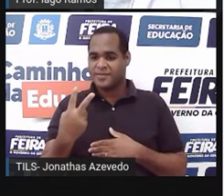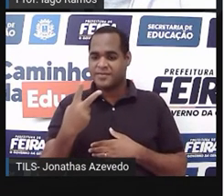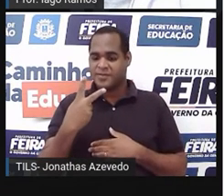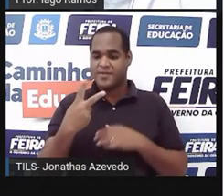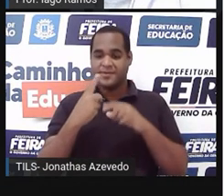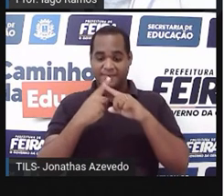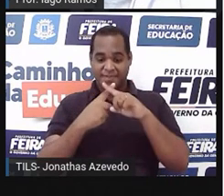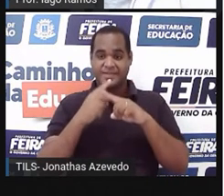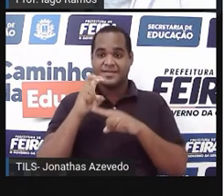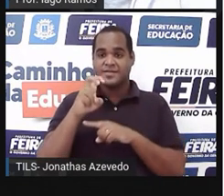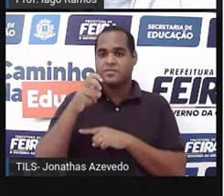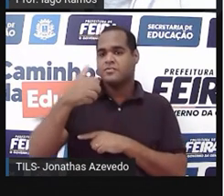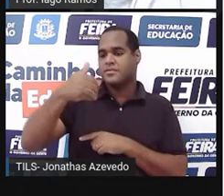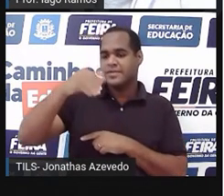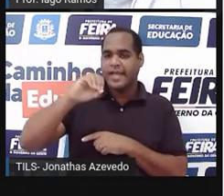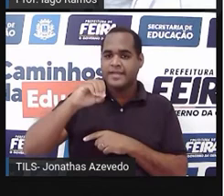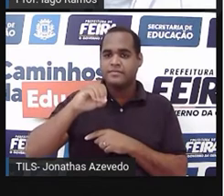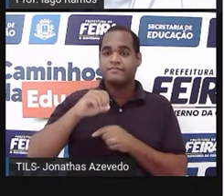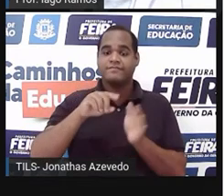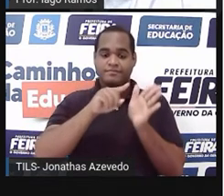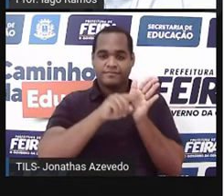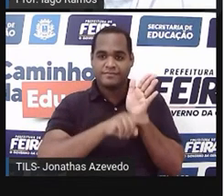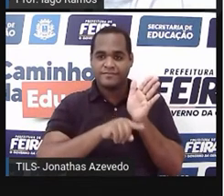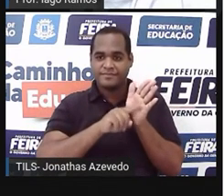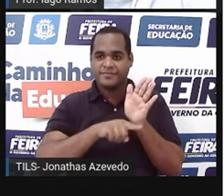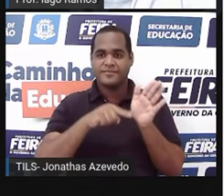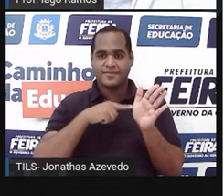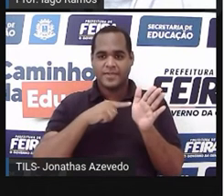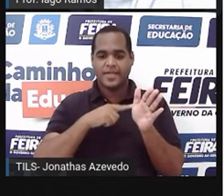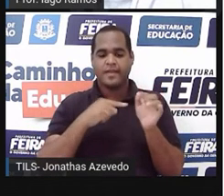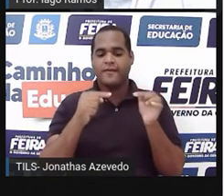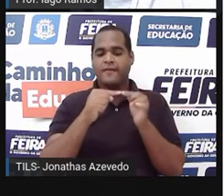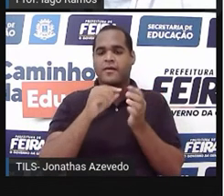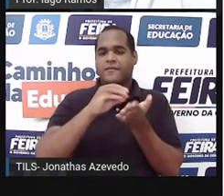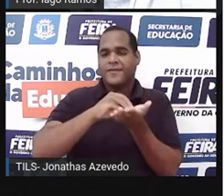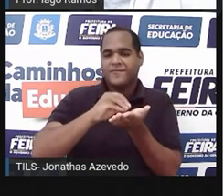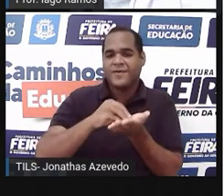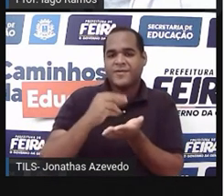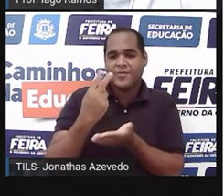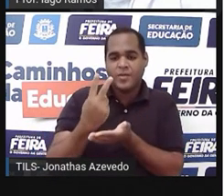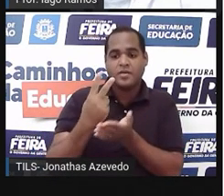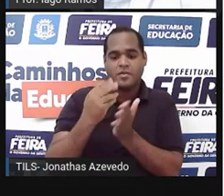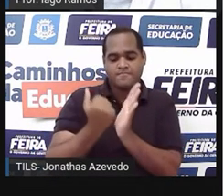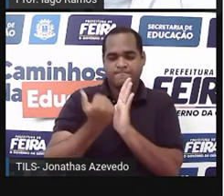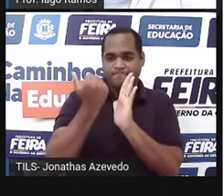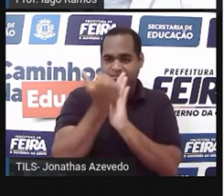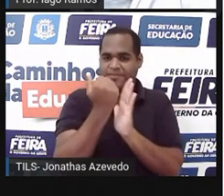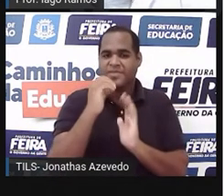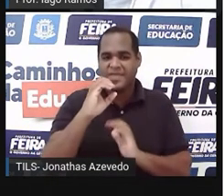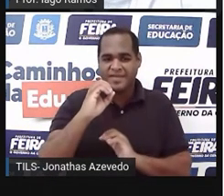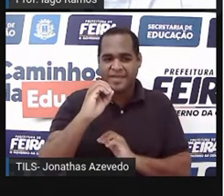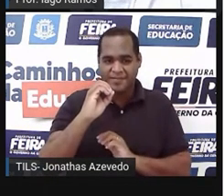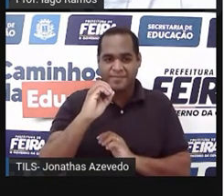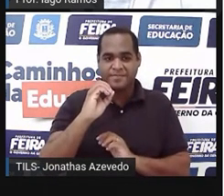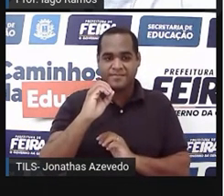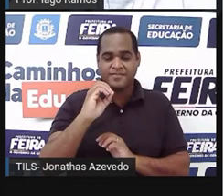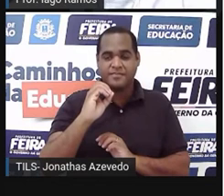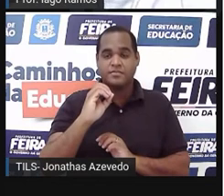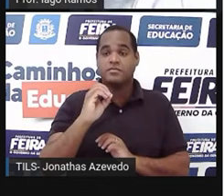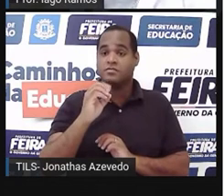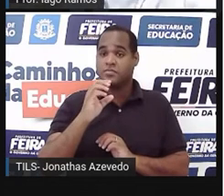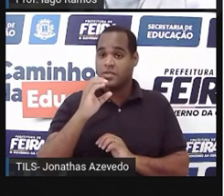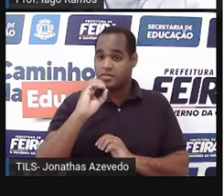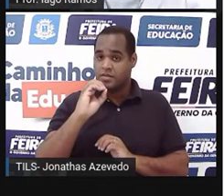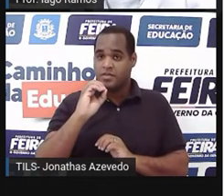10, coloca ali para subtrair e achar o resto, sobra 2, eu acrescento uma vírgula, um 0, desculpa, quando eu